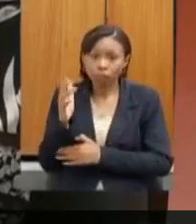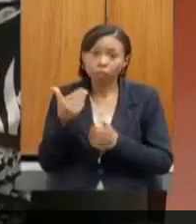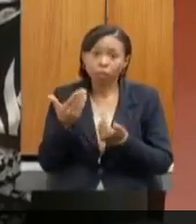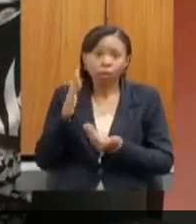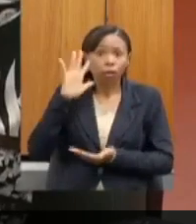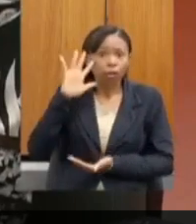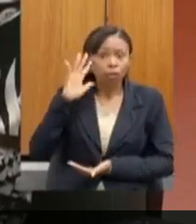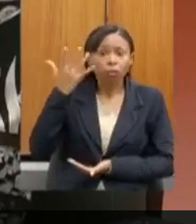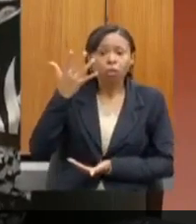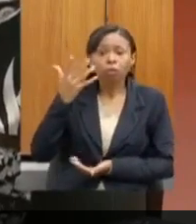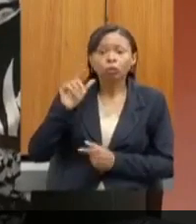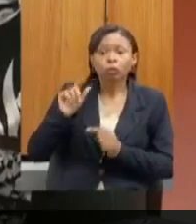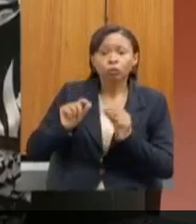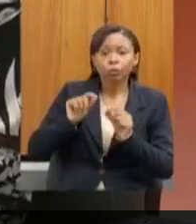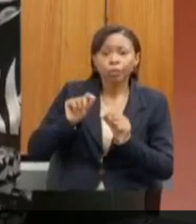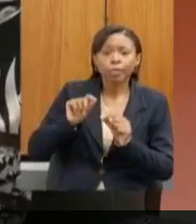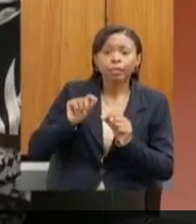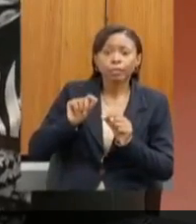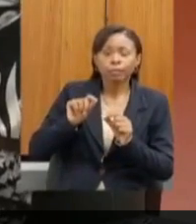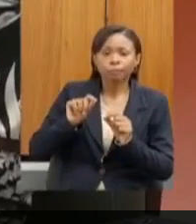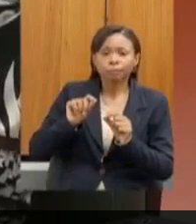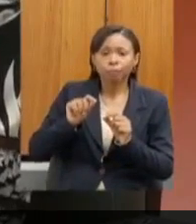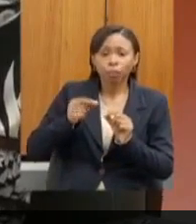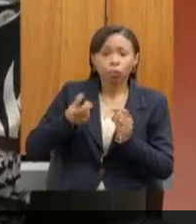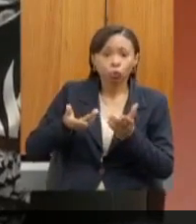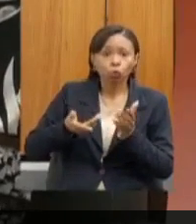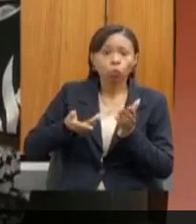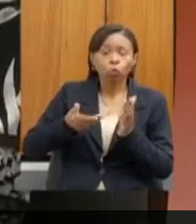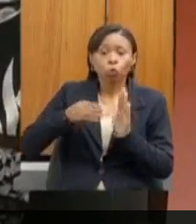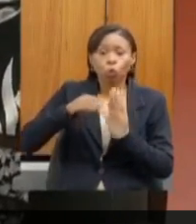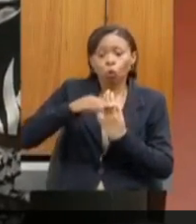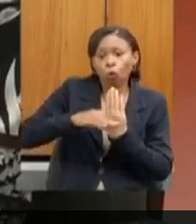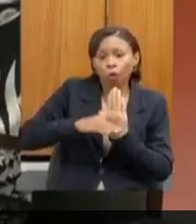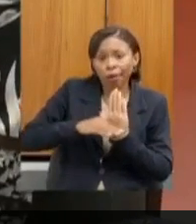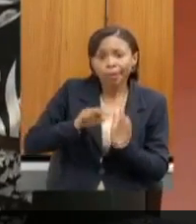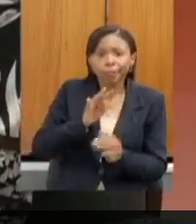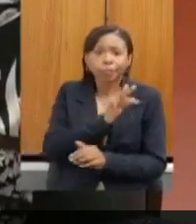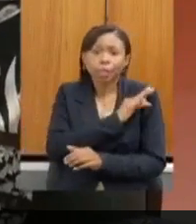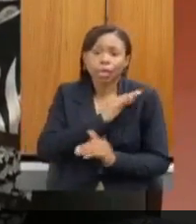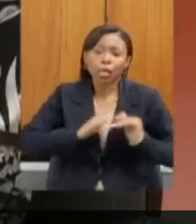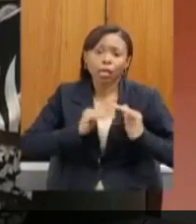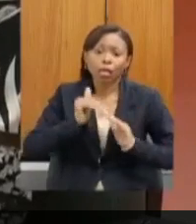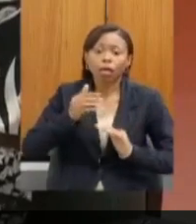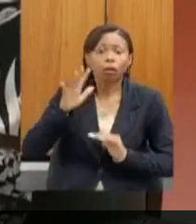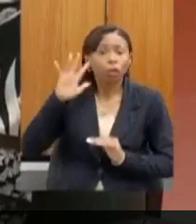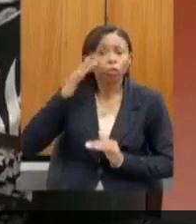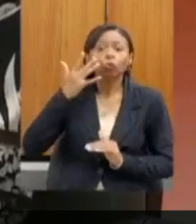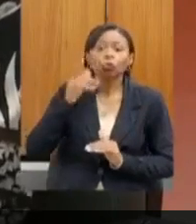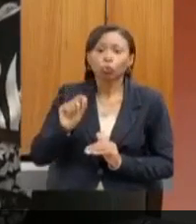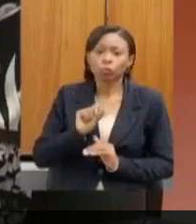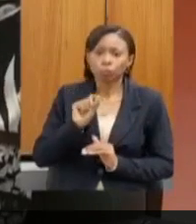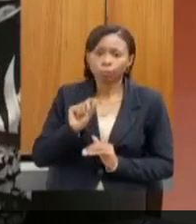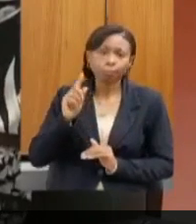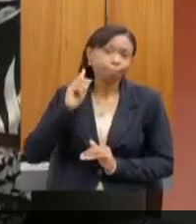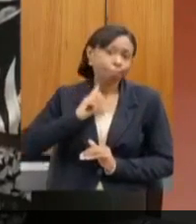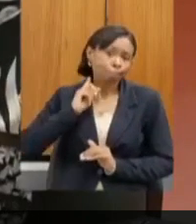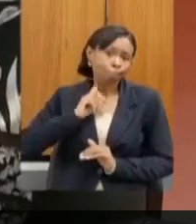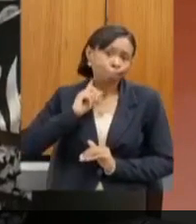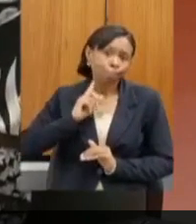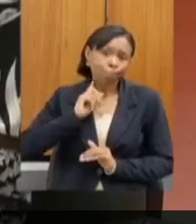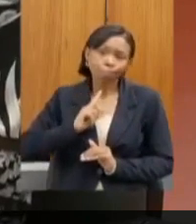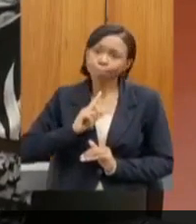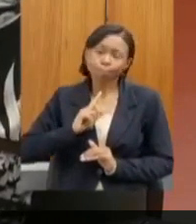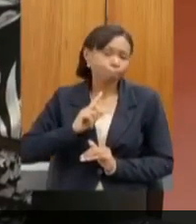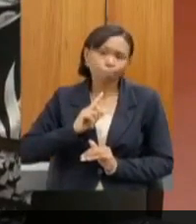municiada pelo nosso parecer técnico é que o Estado de Minas Gerais declinaria da competência ou de